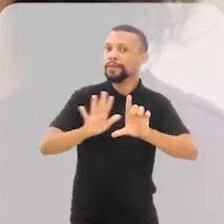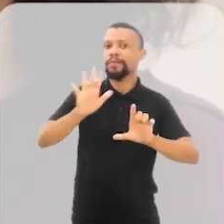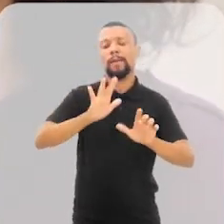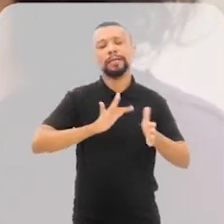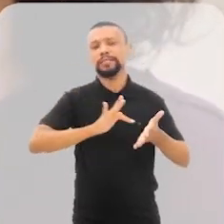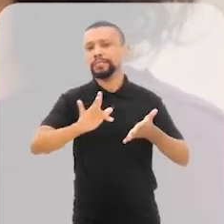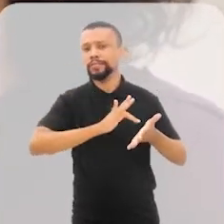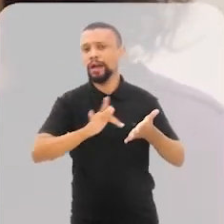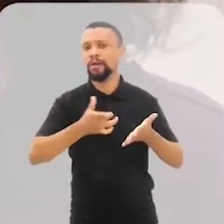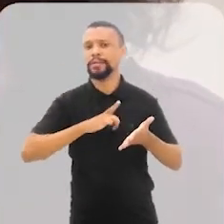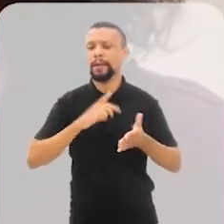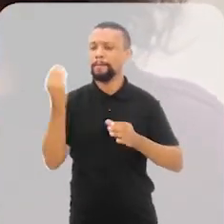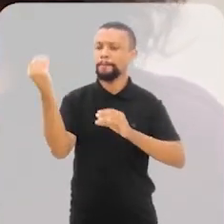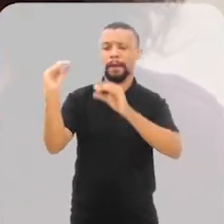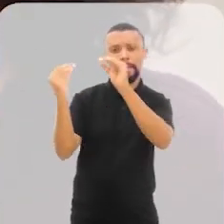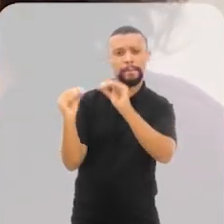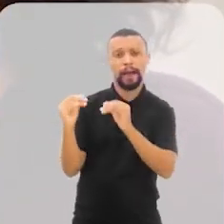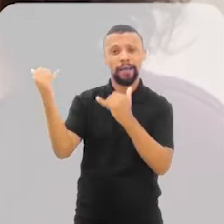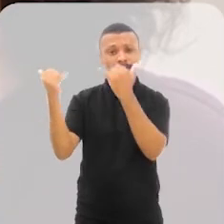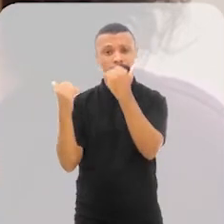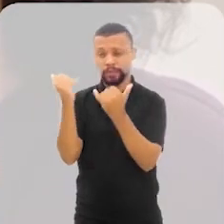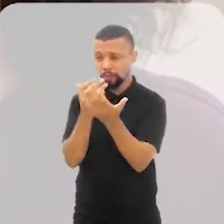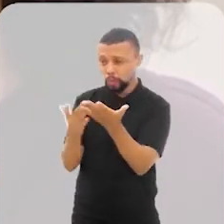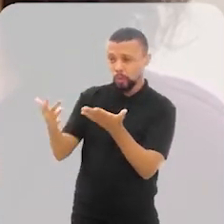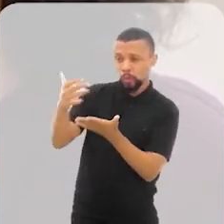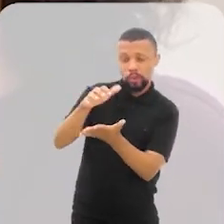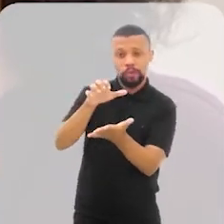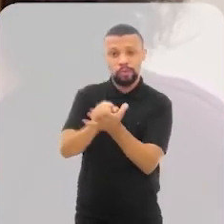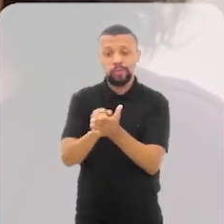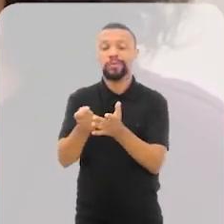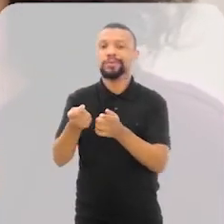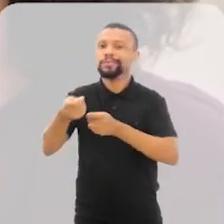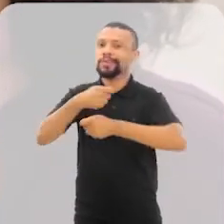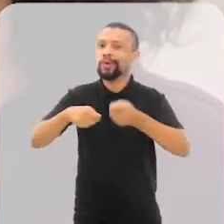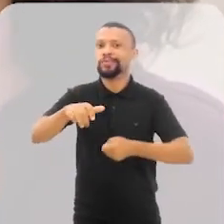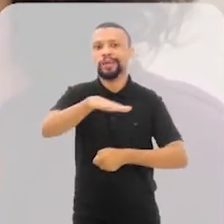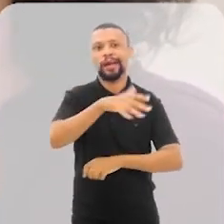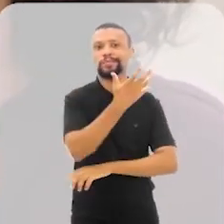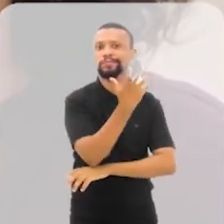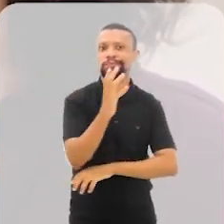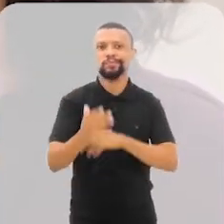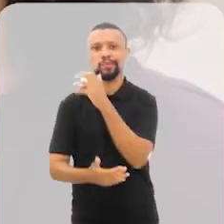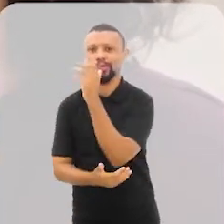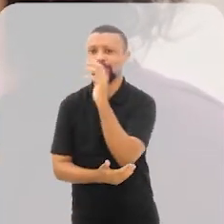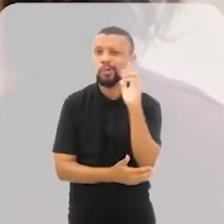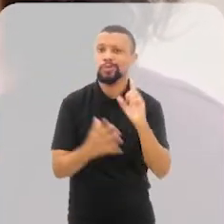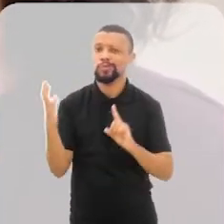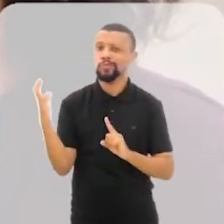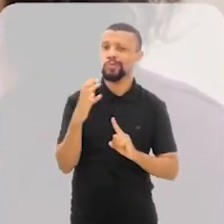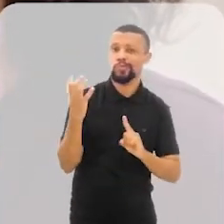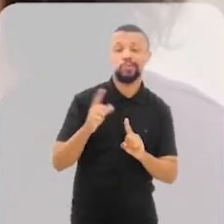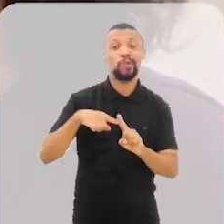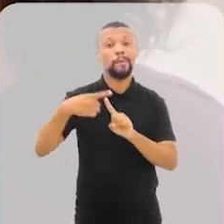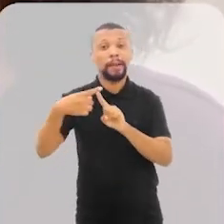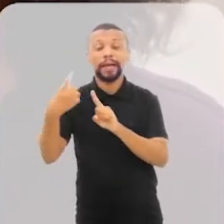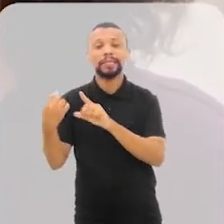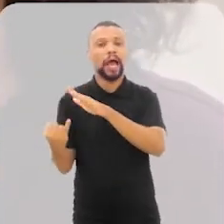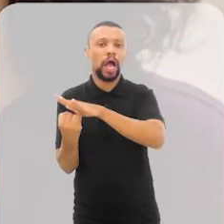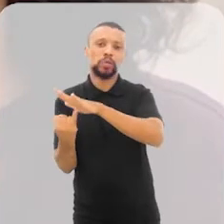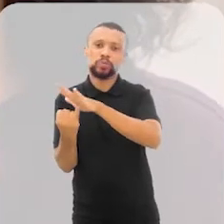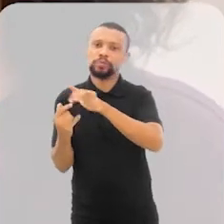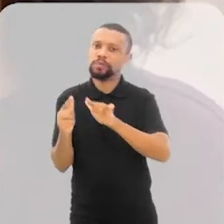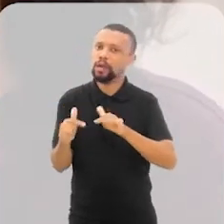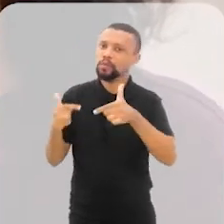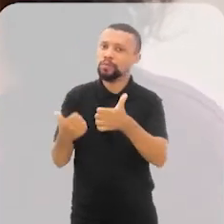plataforma digital com informações e dados mapeados dos negócios de impacto socioambiental existentes no Estado e as